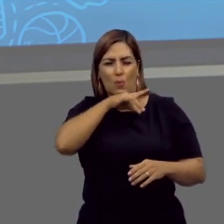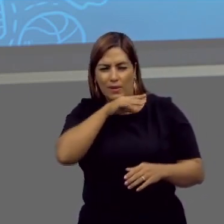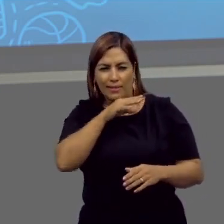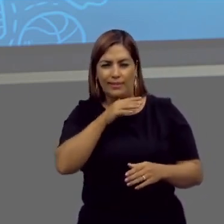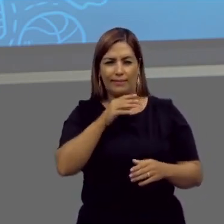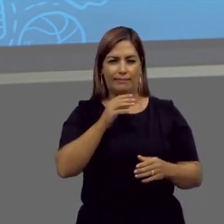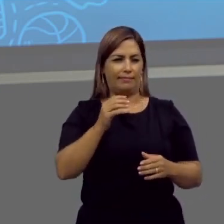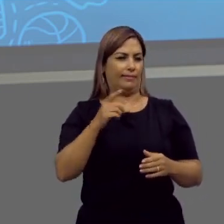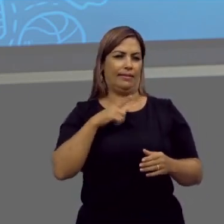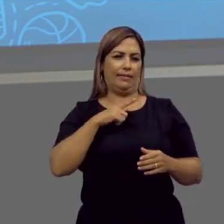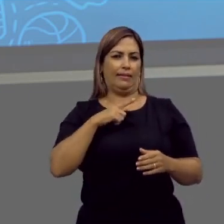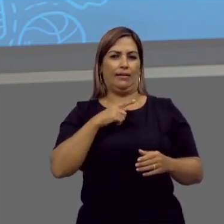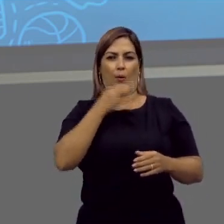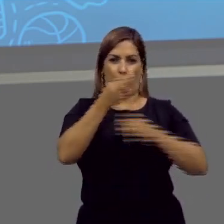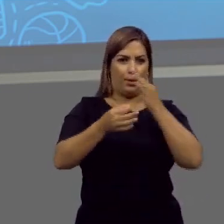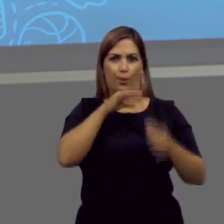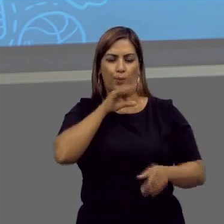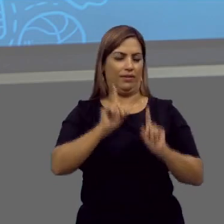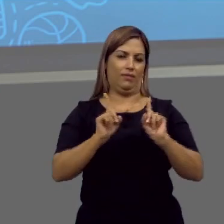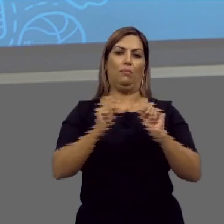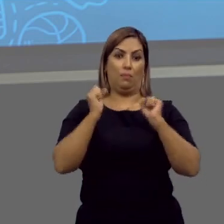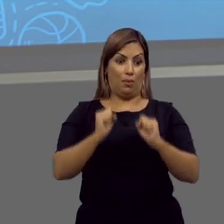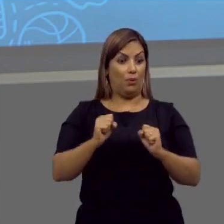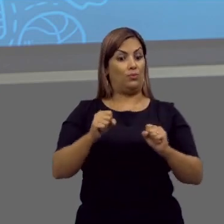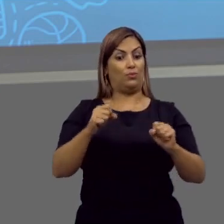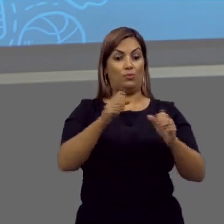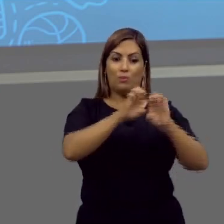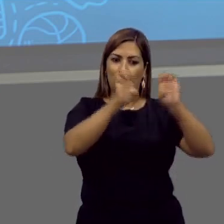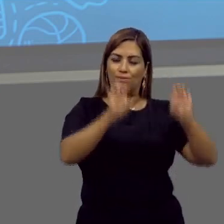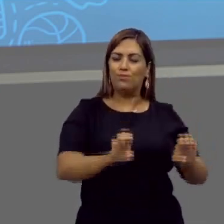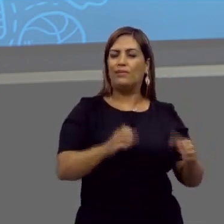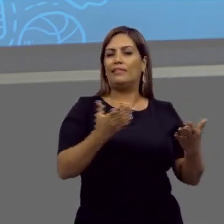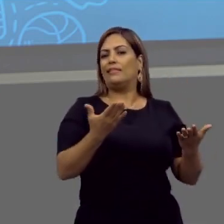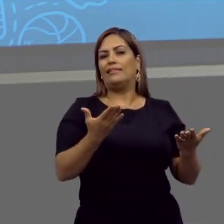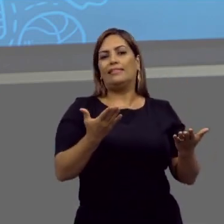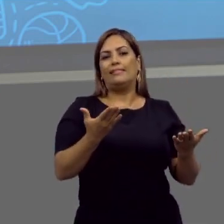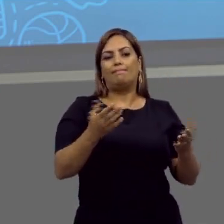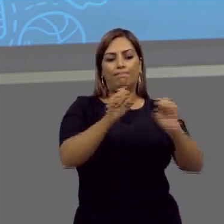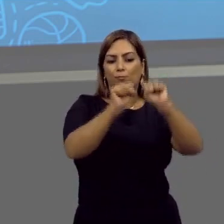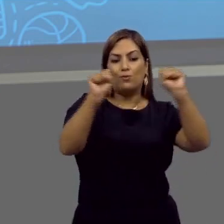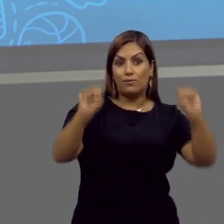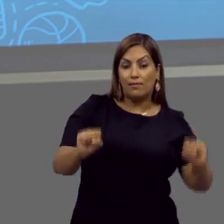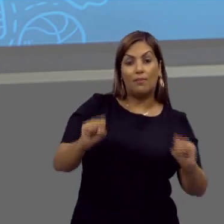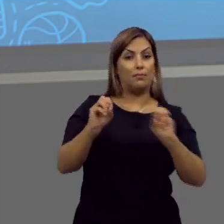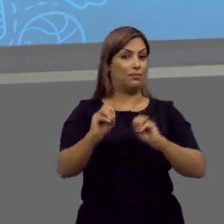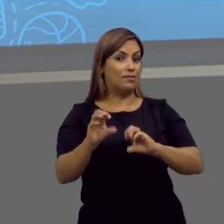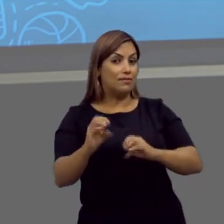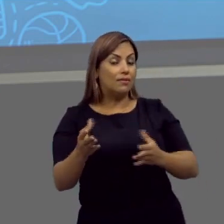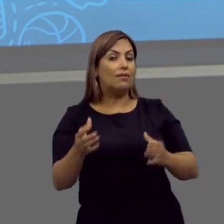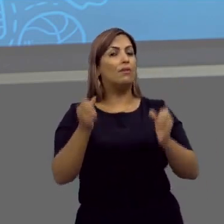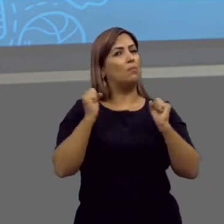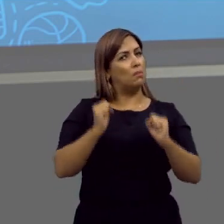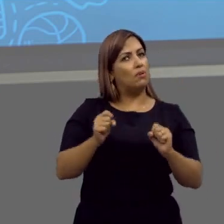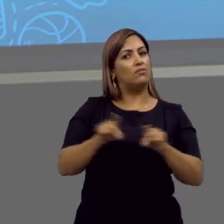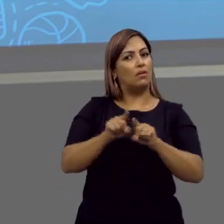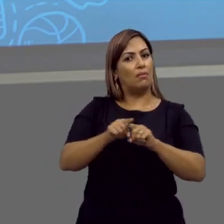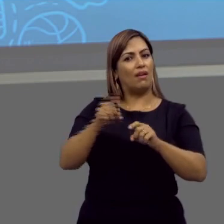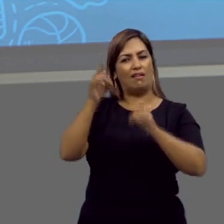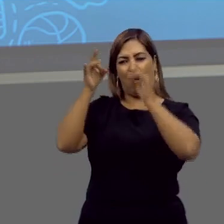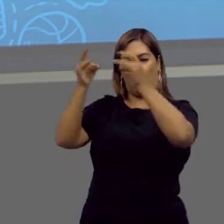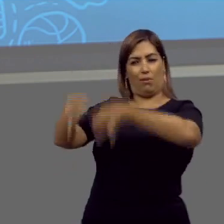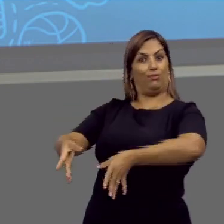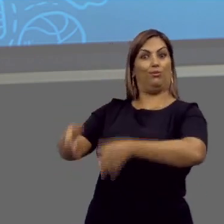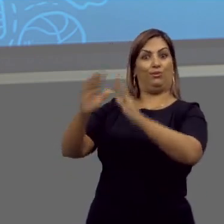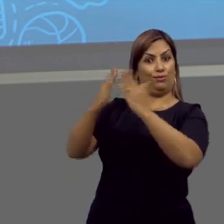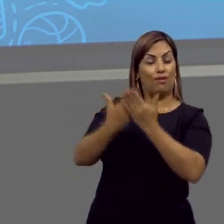mal dessa representação. Mas pode ser trabalhada a estrutura do sistema educacional. Pode ser trabalhada a